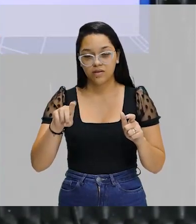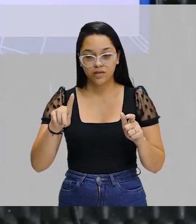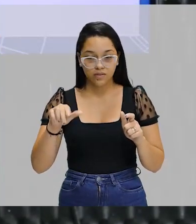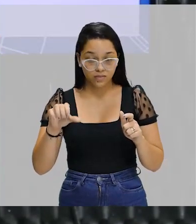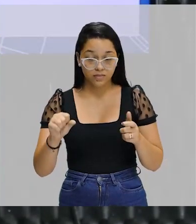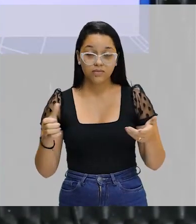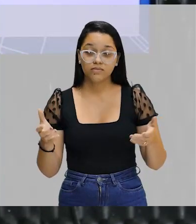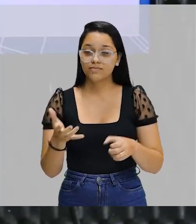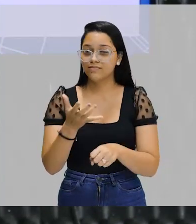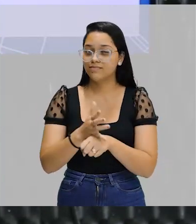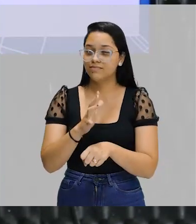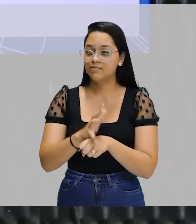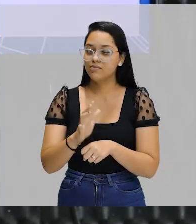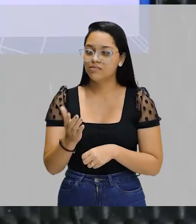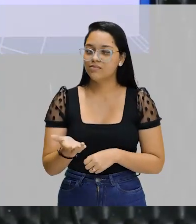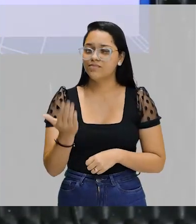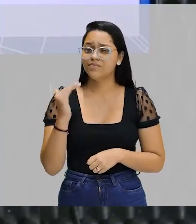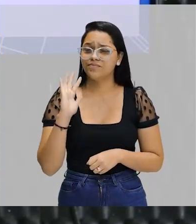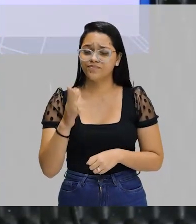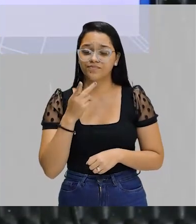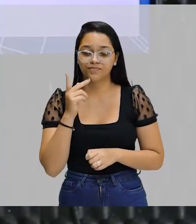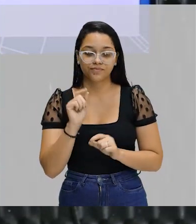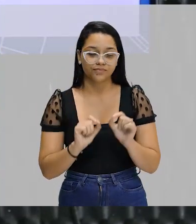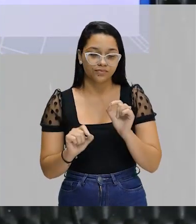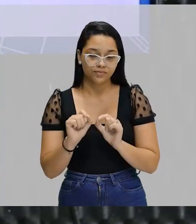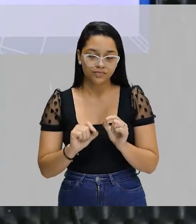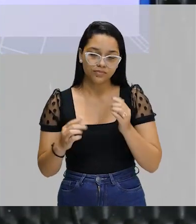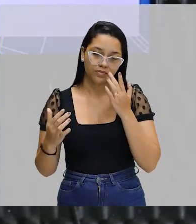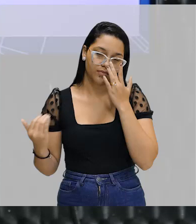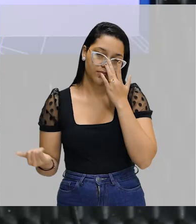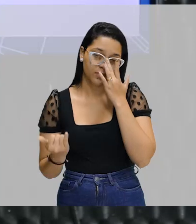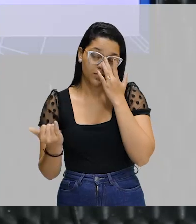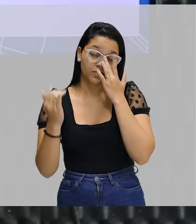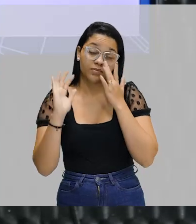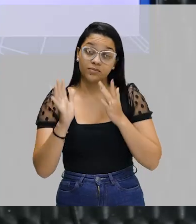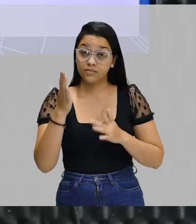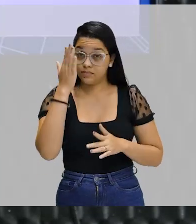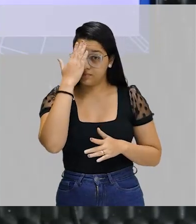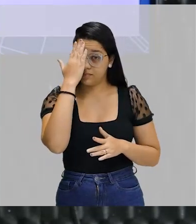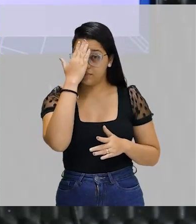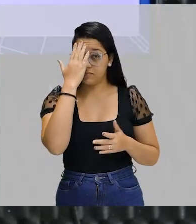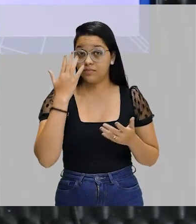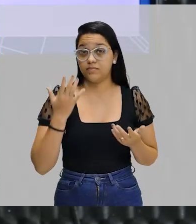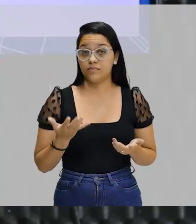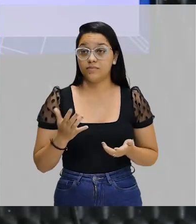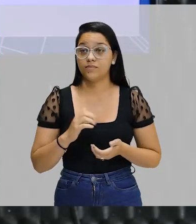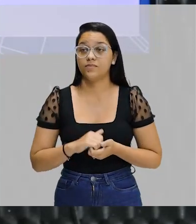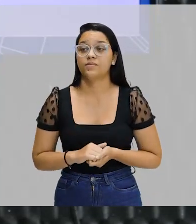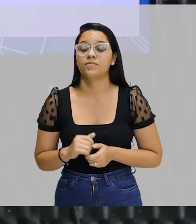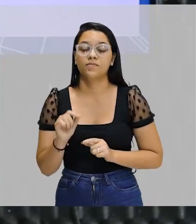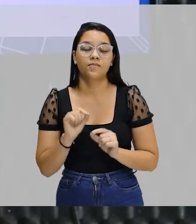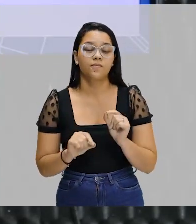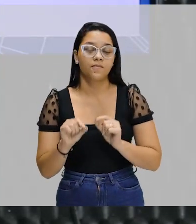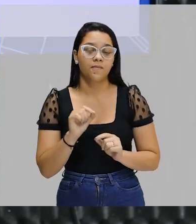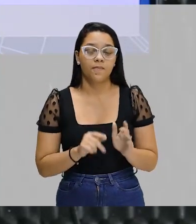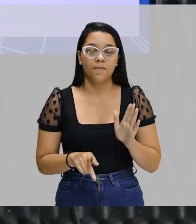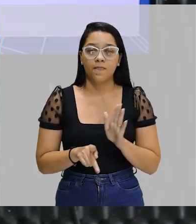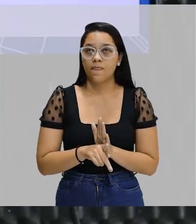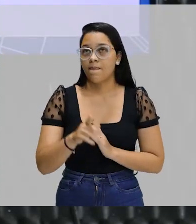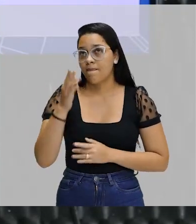E vamos de exercícios. Eu falei para vocês que o importante, como a gente entende isso aí, é a partir do